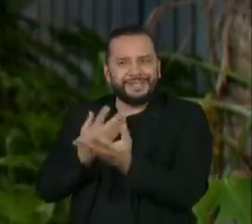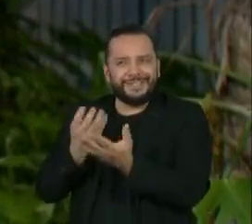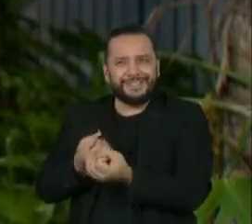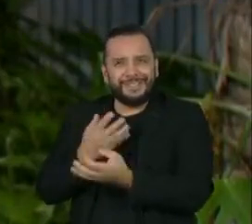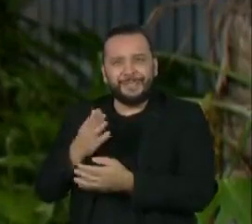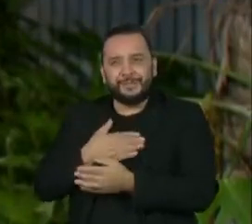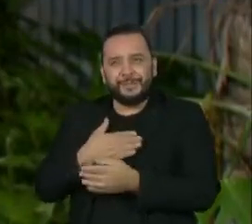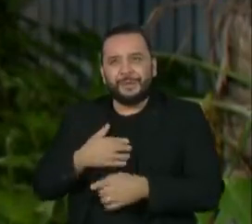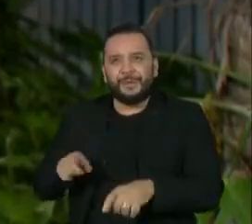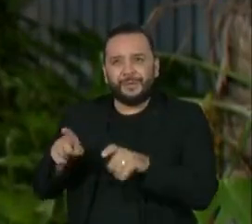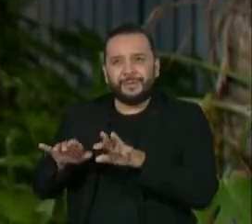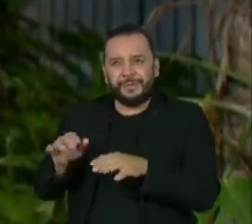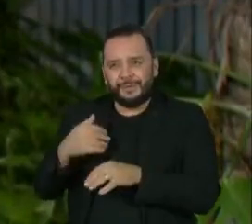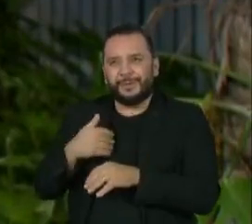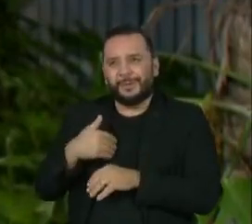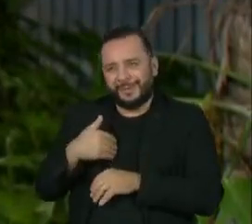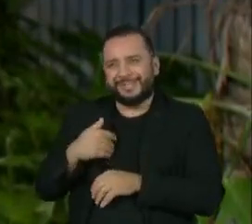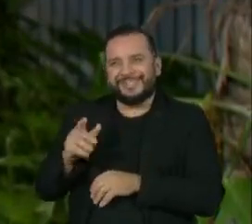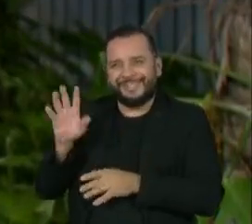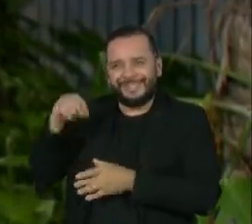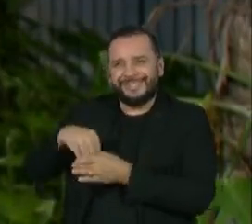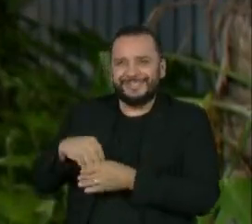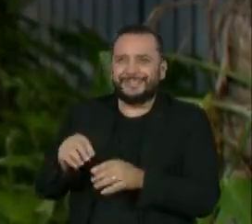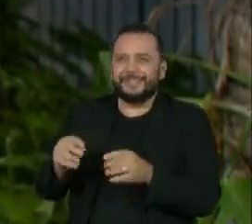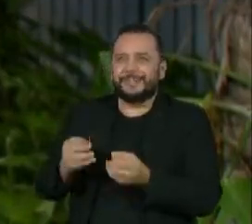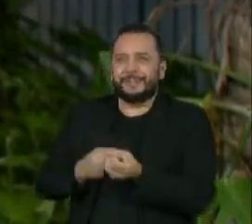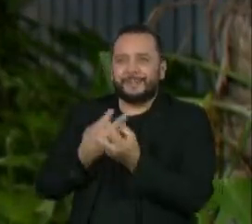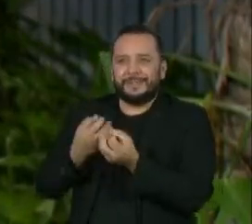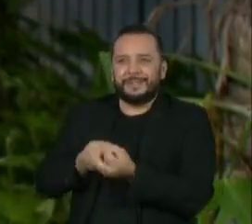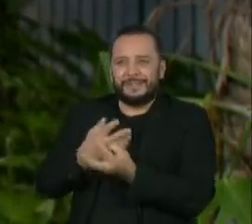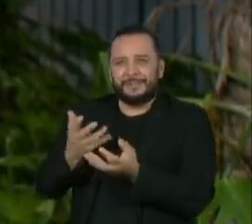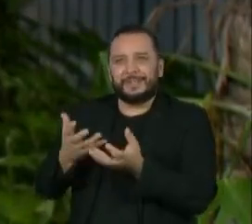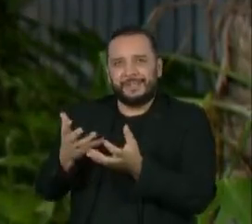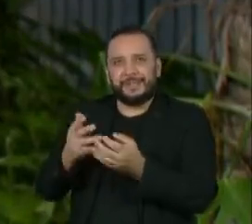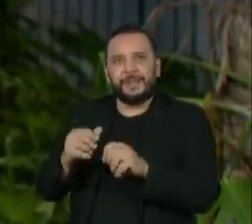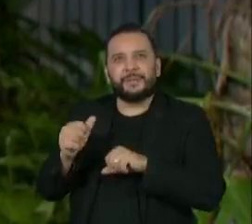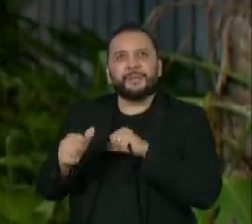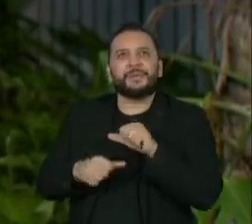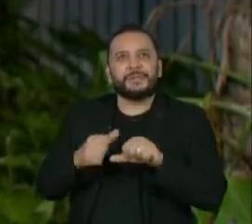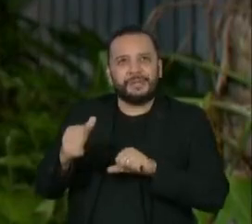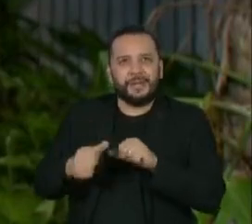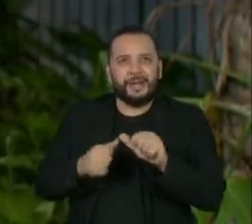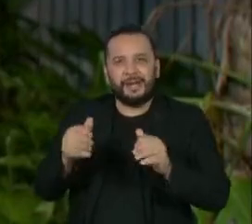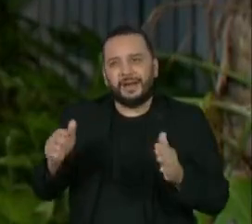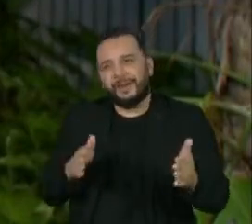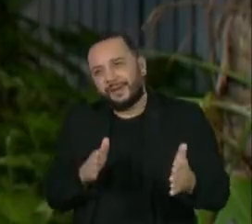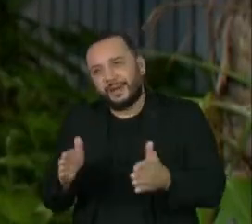computador, uma aqui, outra acolá. Aí eu queria mudar, mudar de rumo, né?